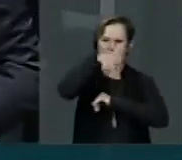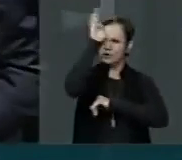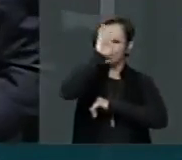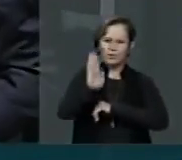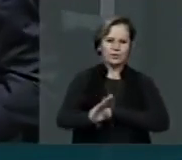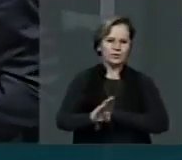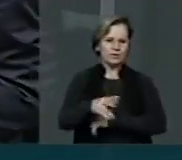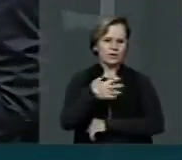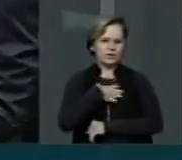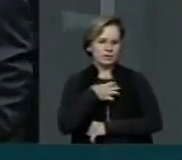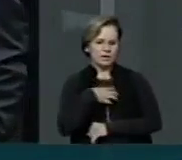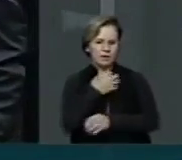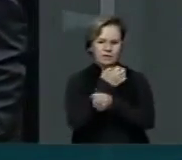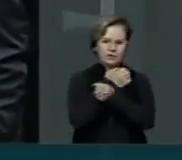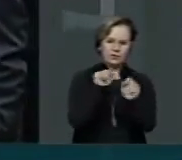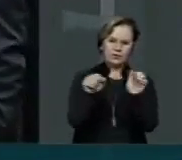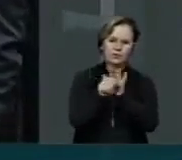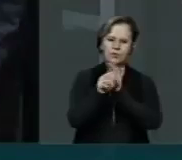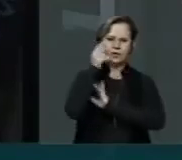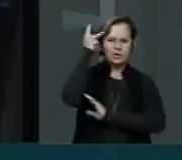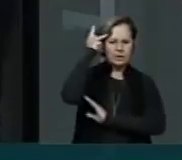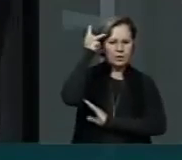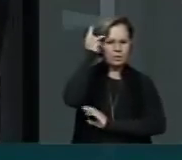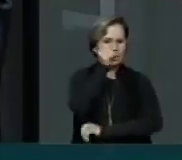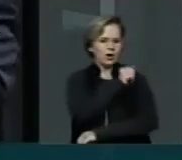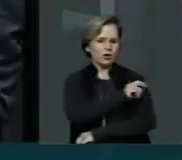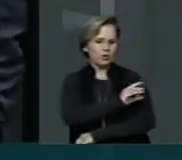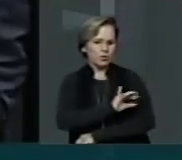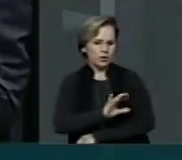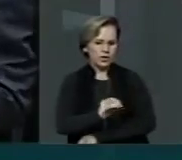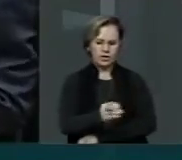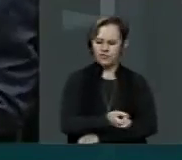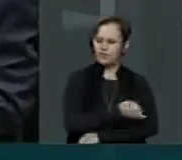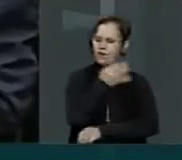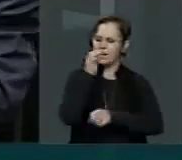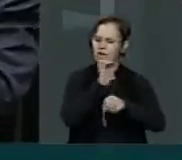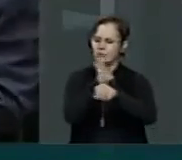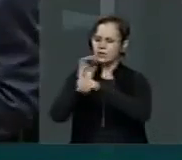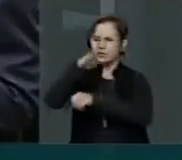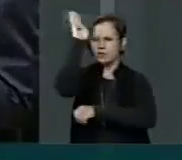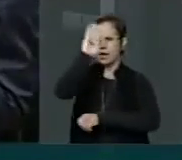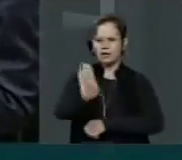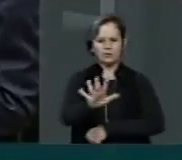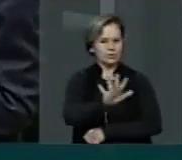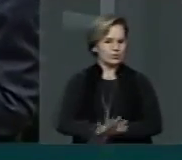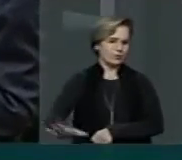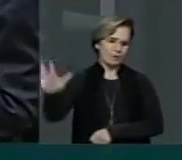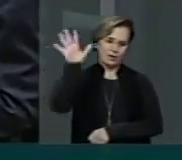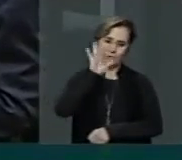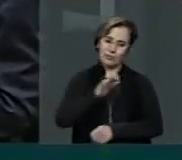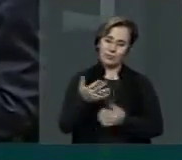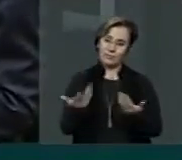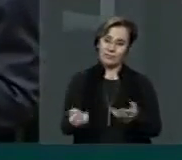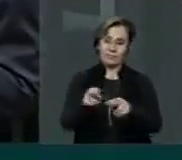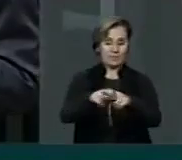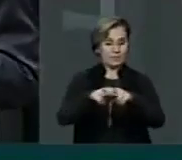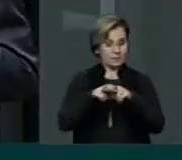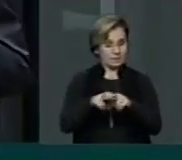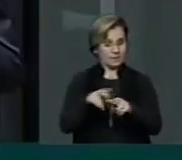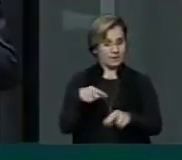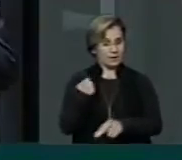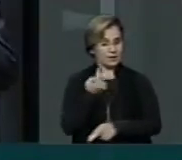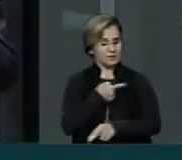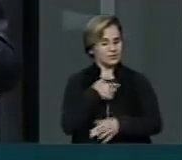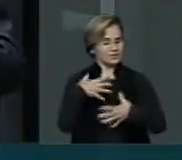Bahia o reggae é muito forte, em São Paulo, no Rio de Janeiro e outros estados brasileiros. Desta forma, a gente